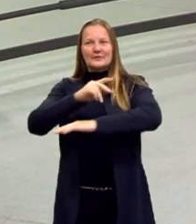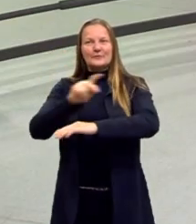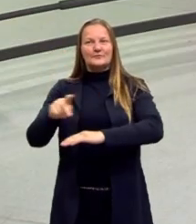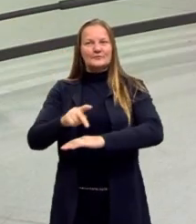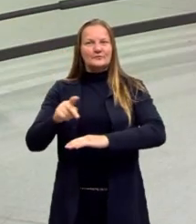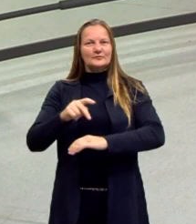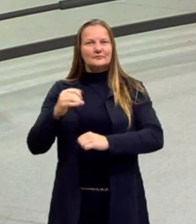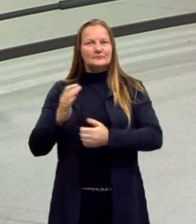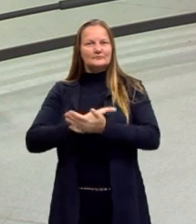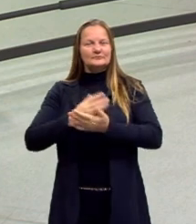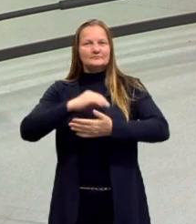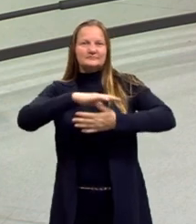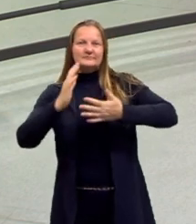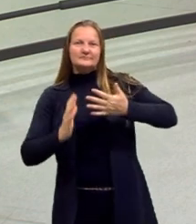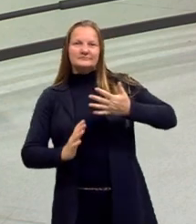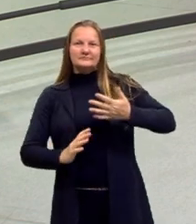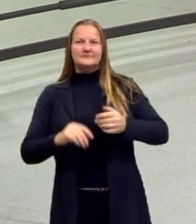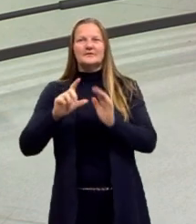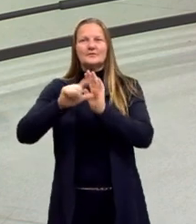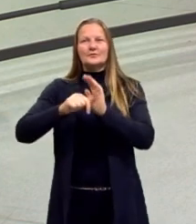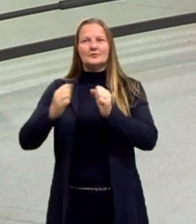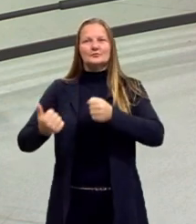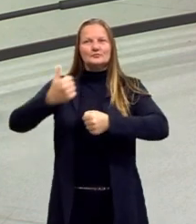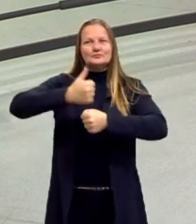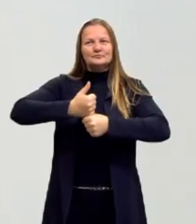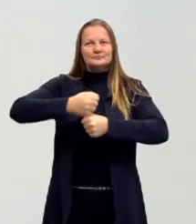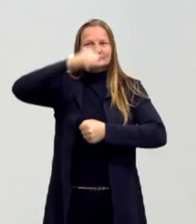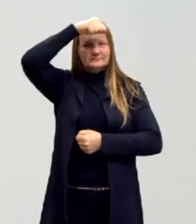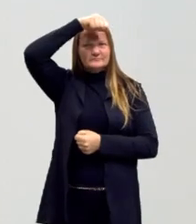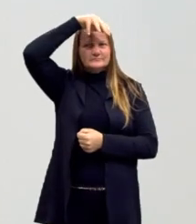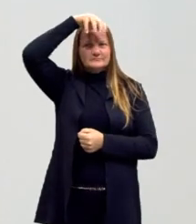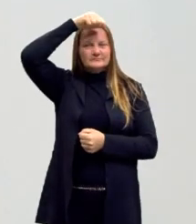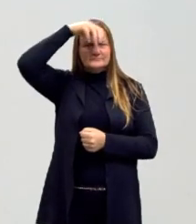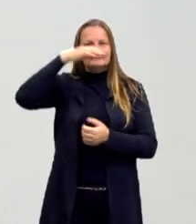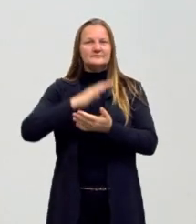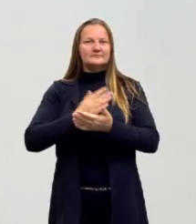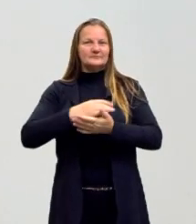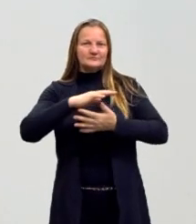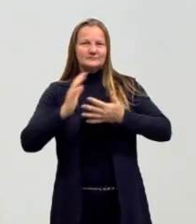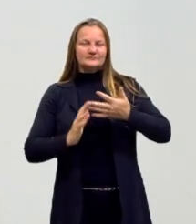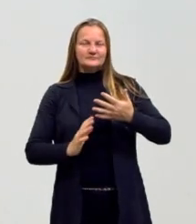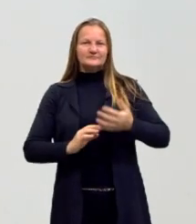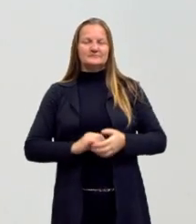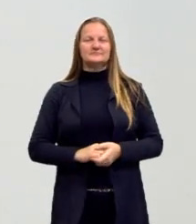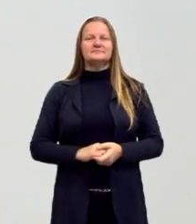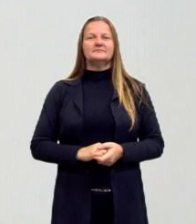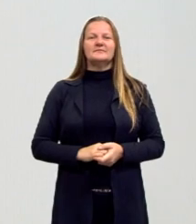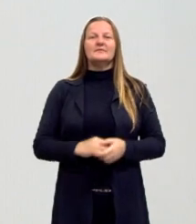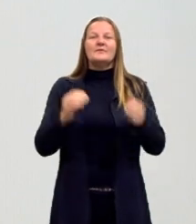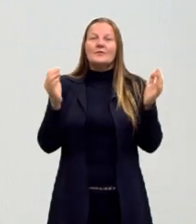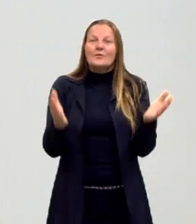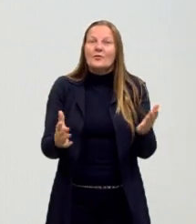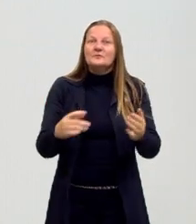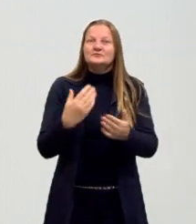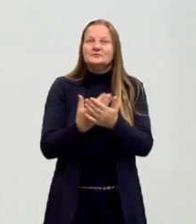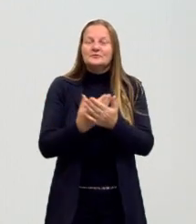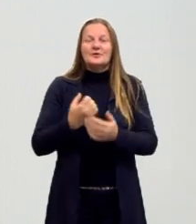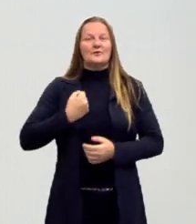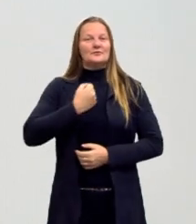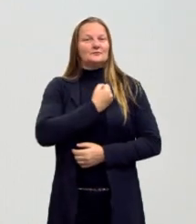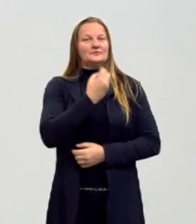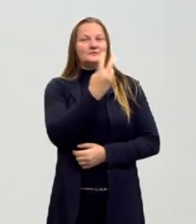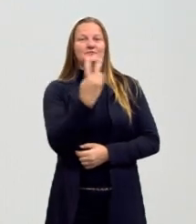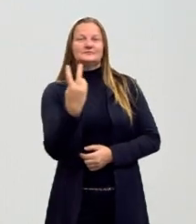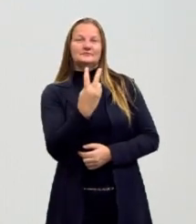professora intérprete Lucy Meia, que depois vai trocar com a nossa professora intérprete Susana. E hoje, na nossa aula 22,